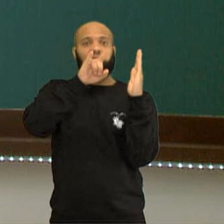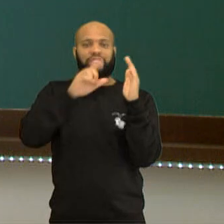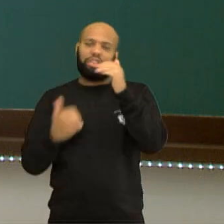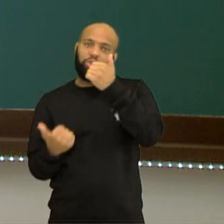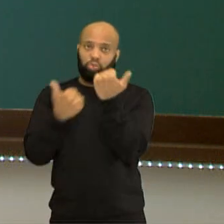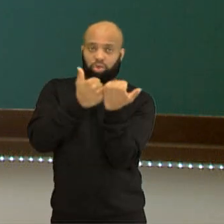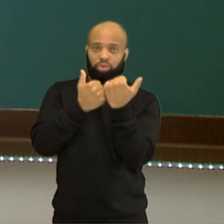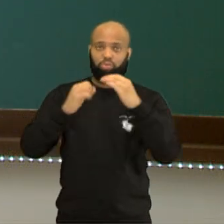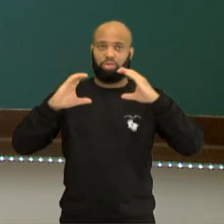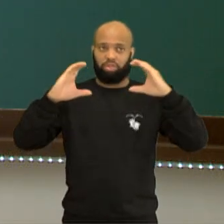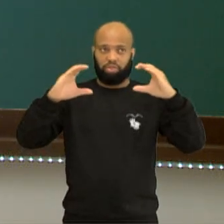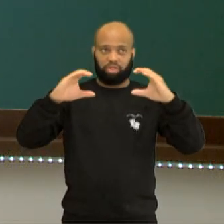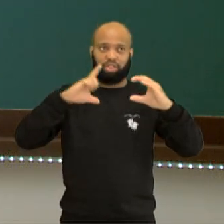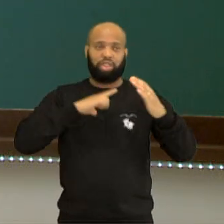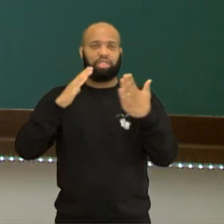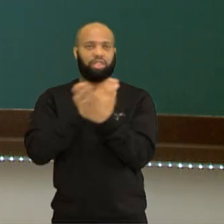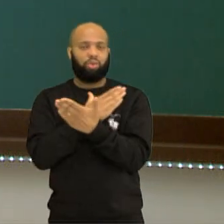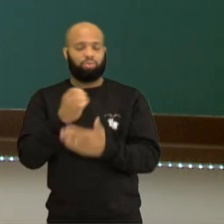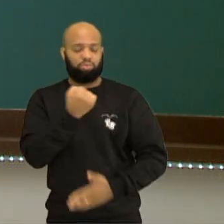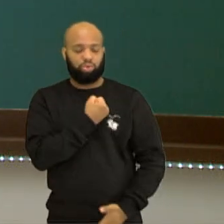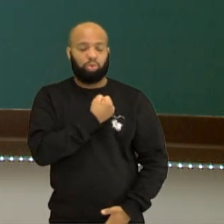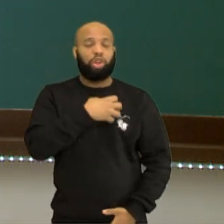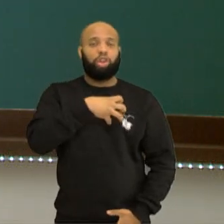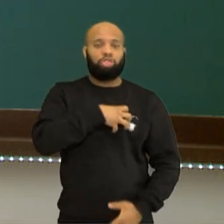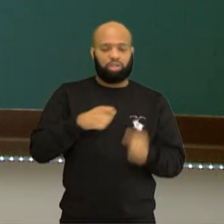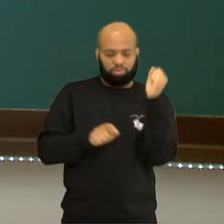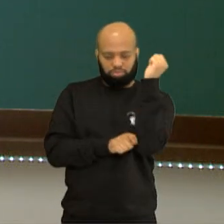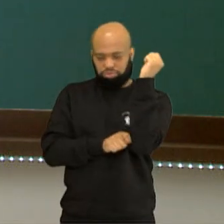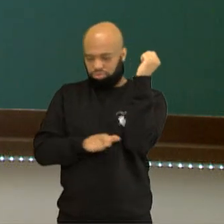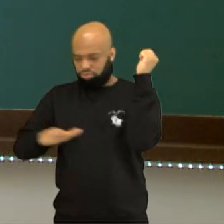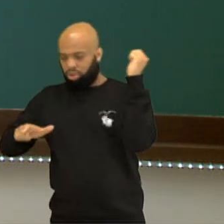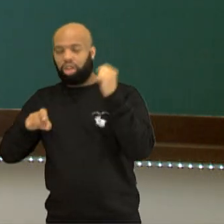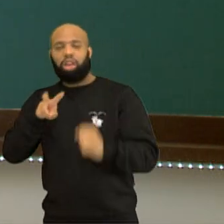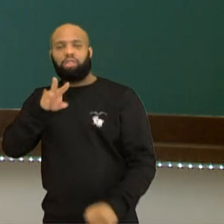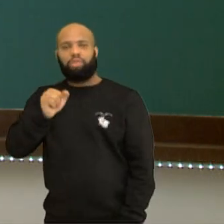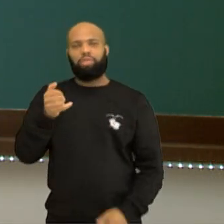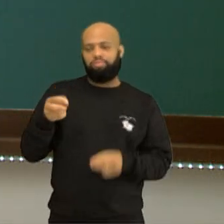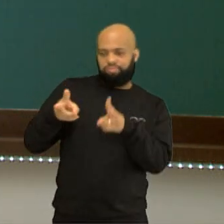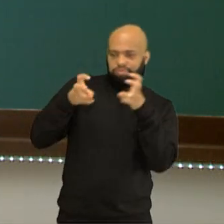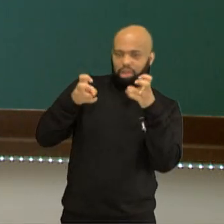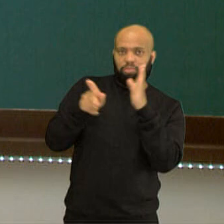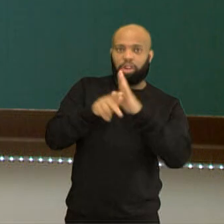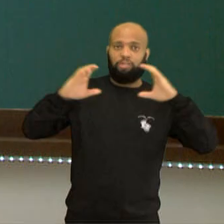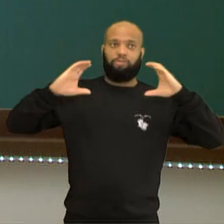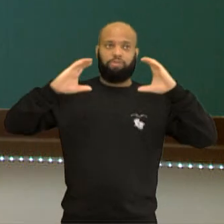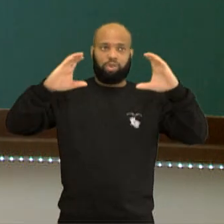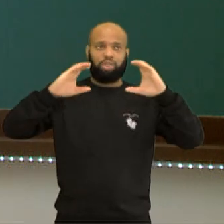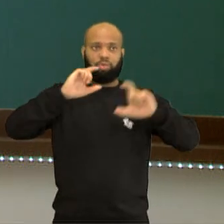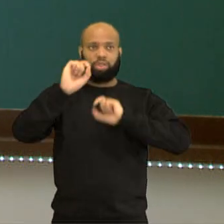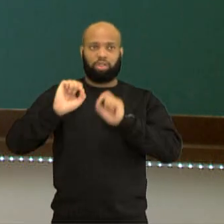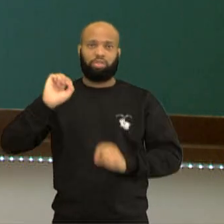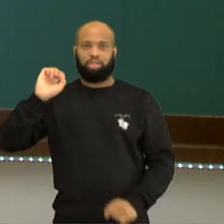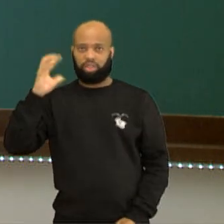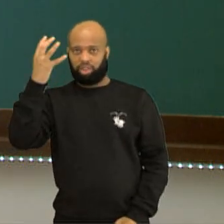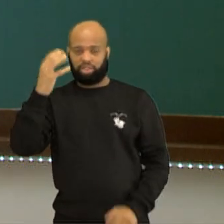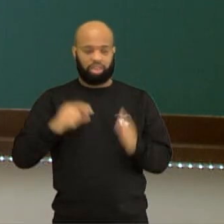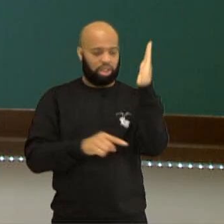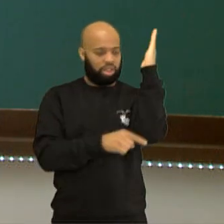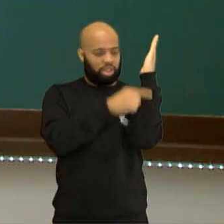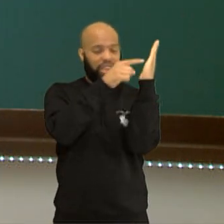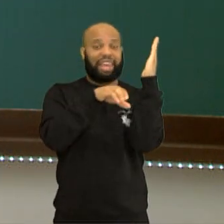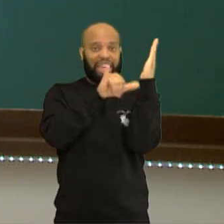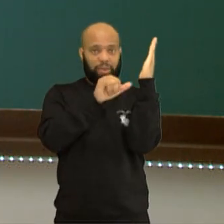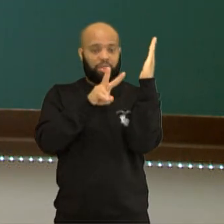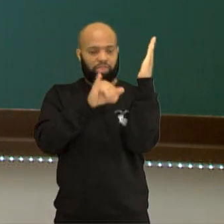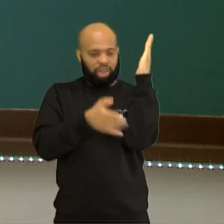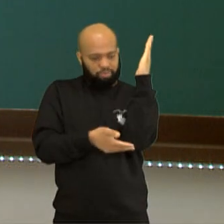na função, alguns valores de forma crescente, você vai observar que nessa função aqui, o y vai aumentar também.